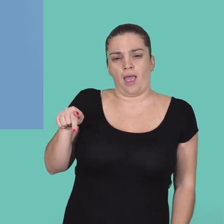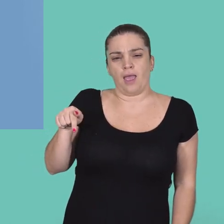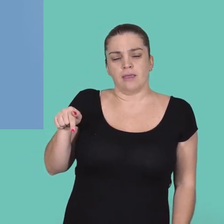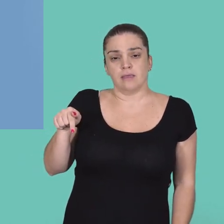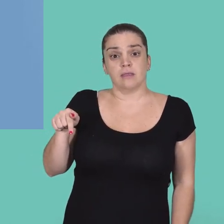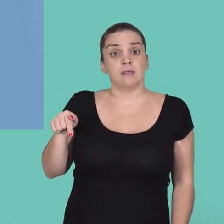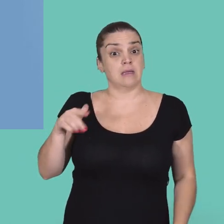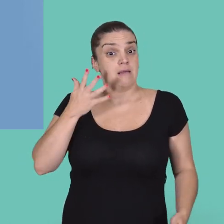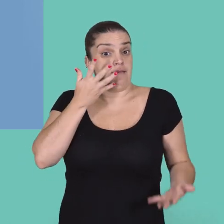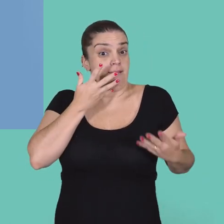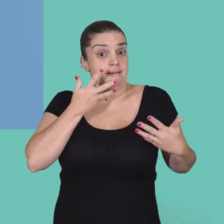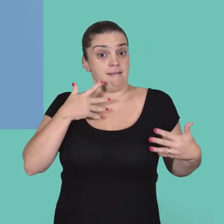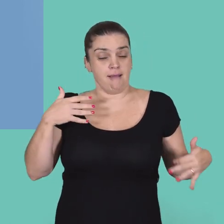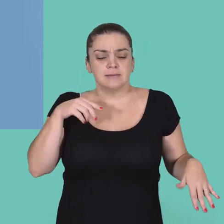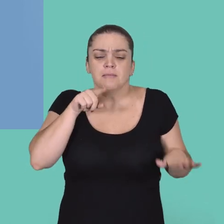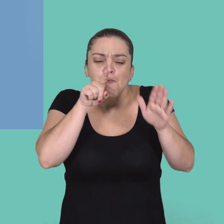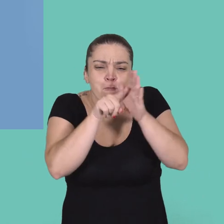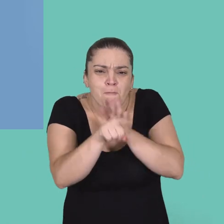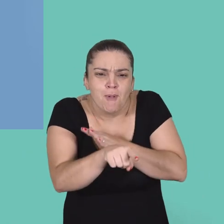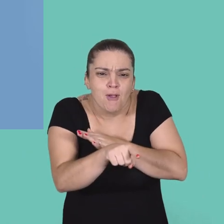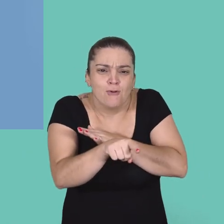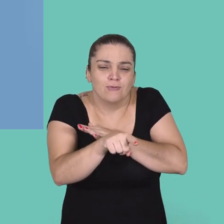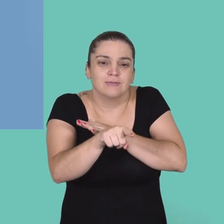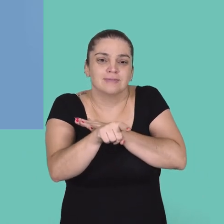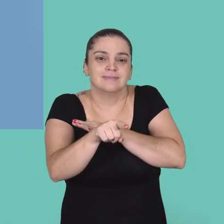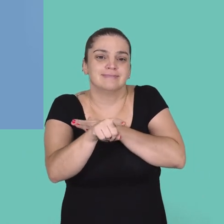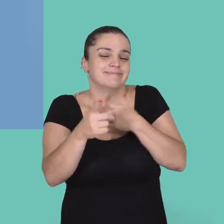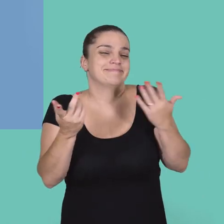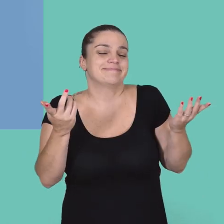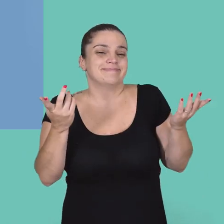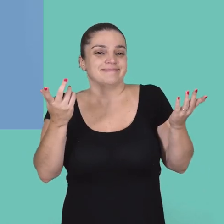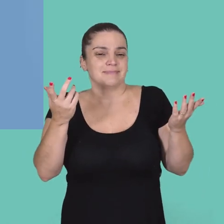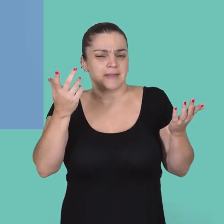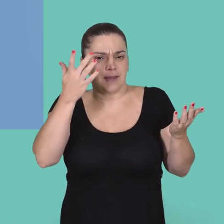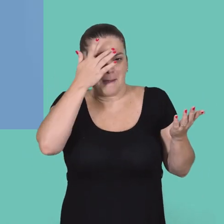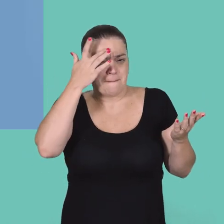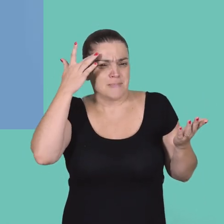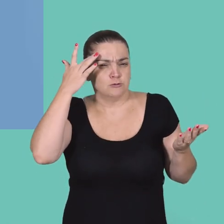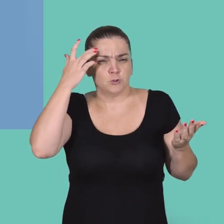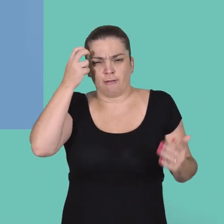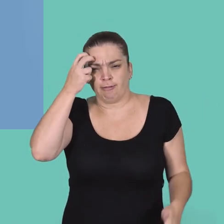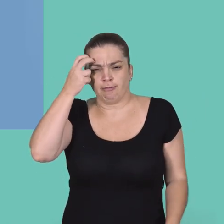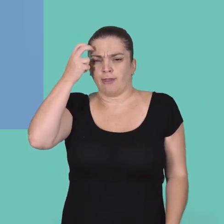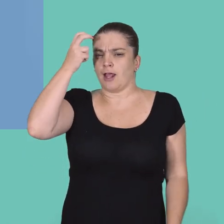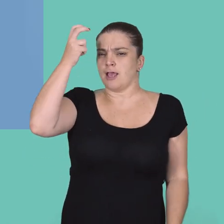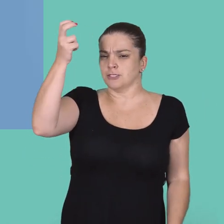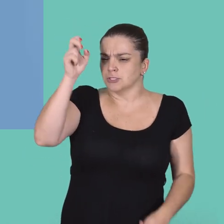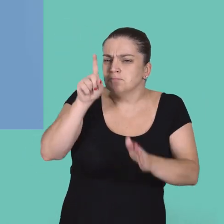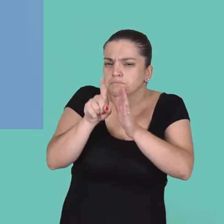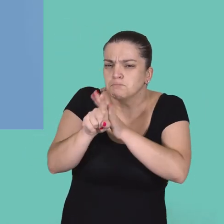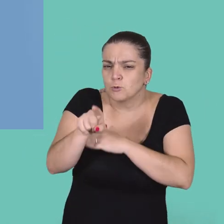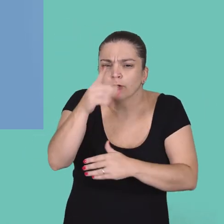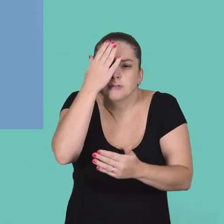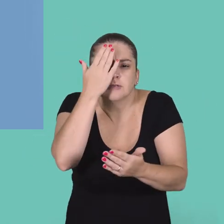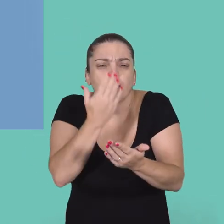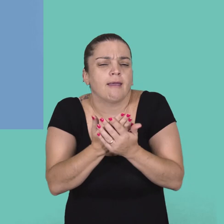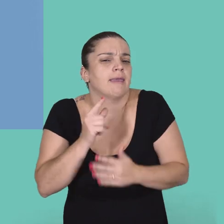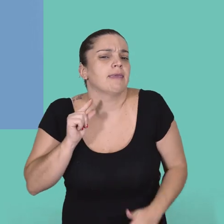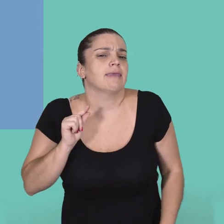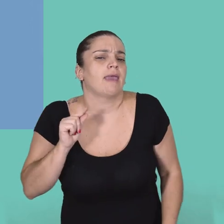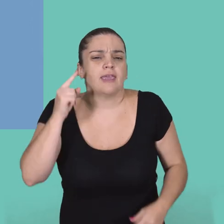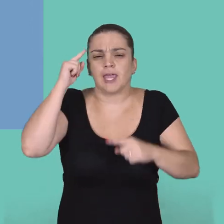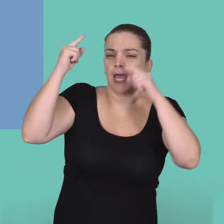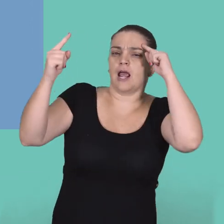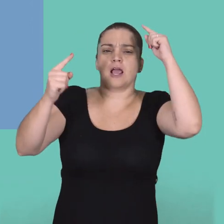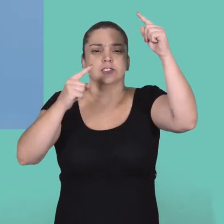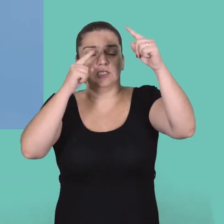anos, em que aos seis anos, perguntava, numa história de uma pessoa muito inteligente, esperta,